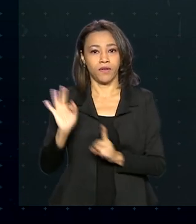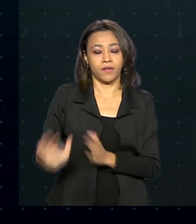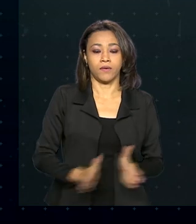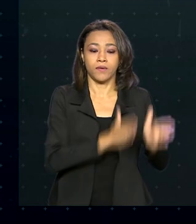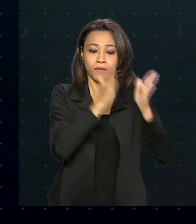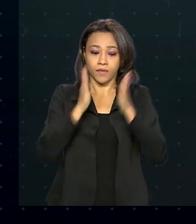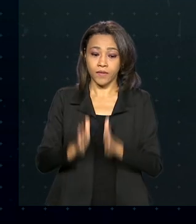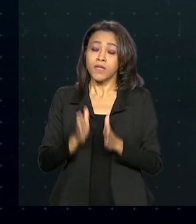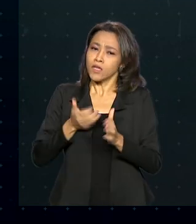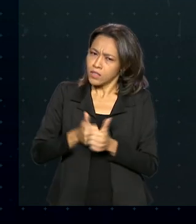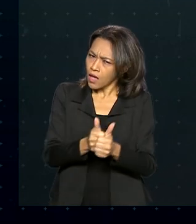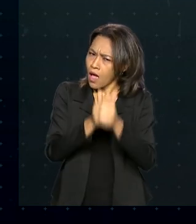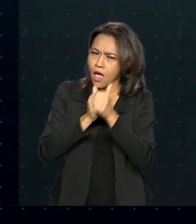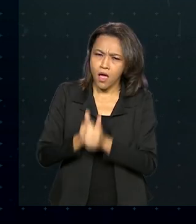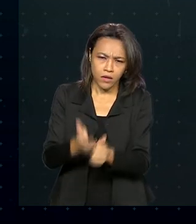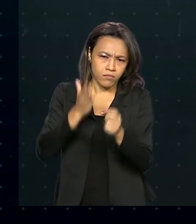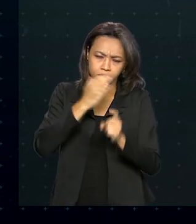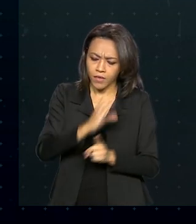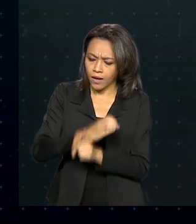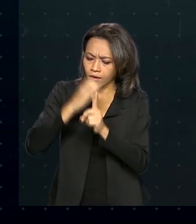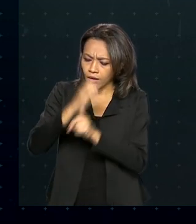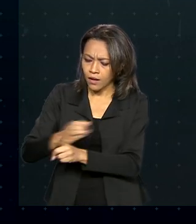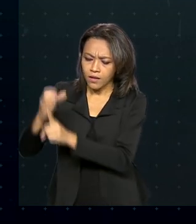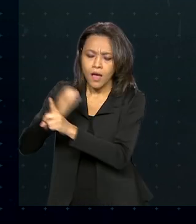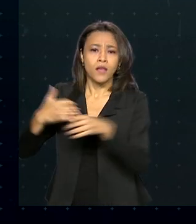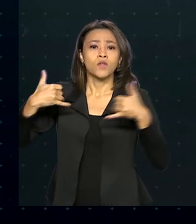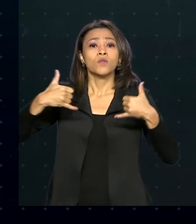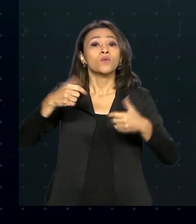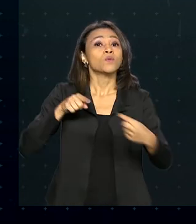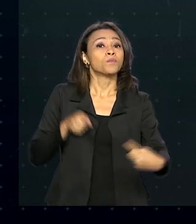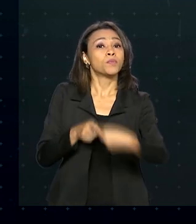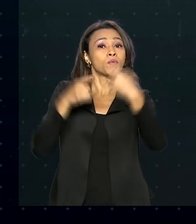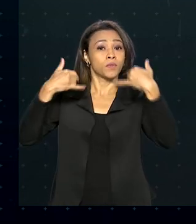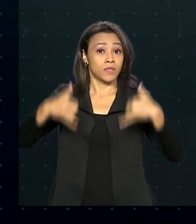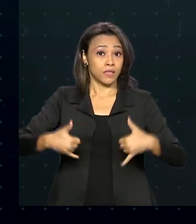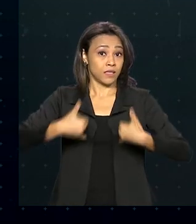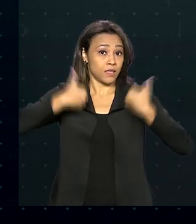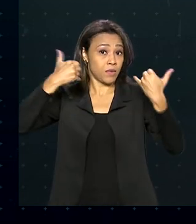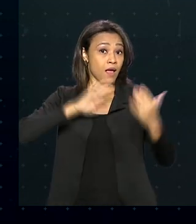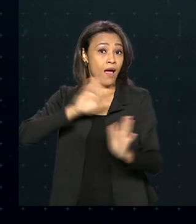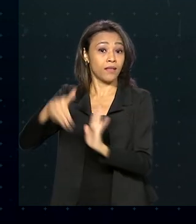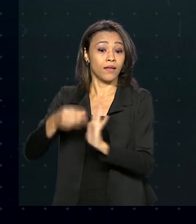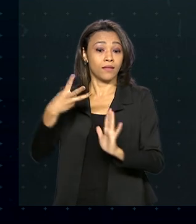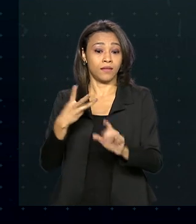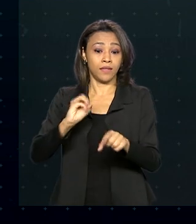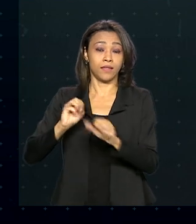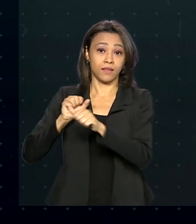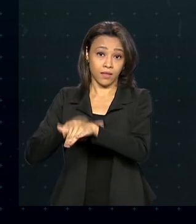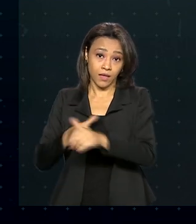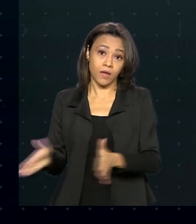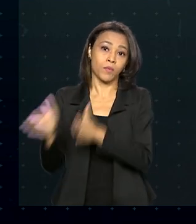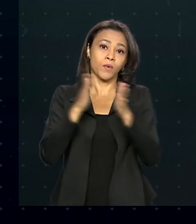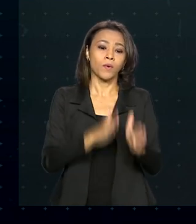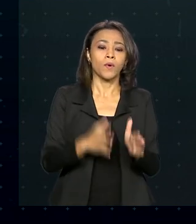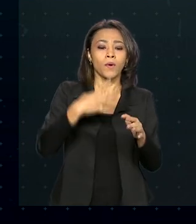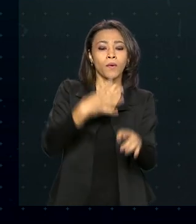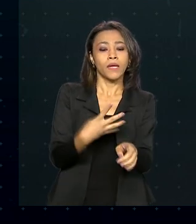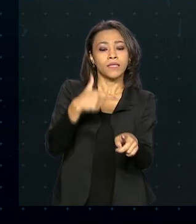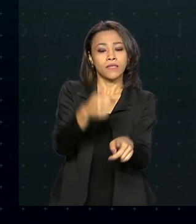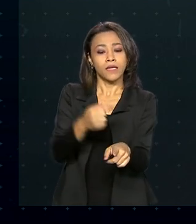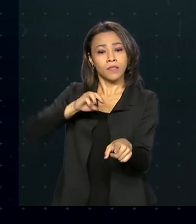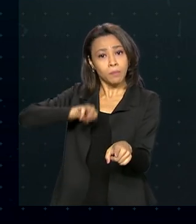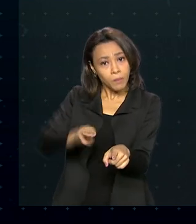O calendário segue de acordo com o mês de nascimento até 30 de setembro. Serão 47 milhões de pagamentos